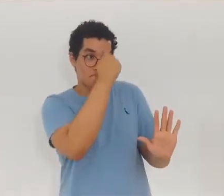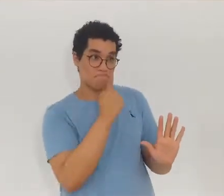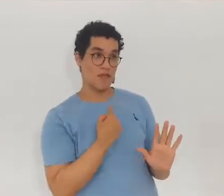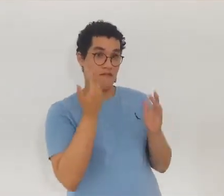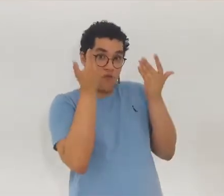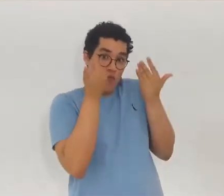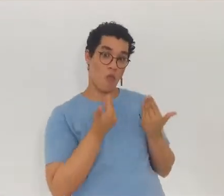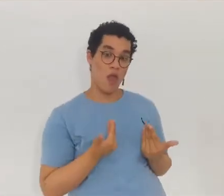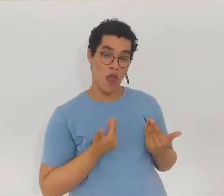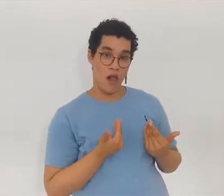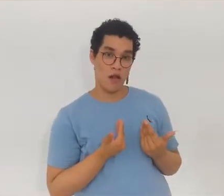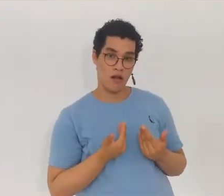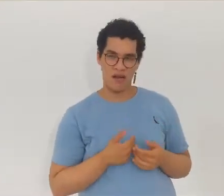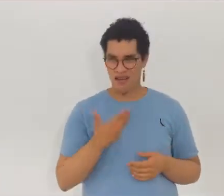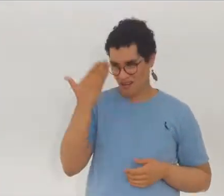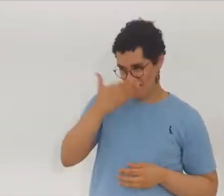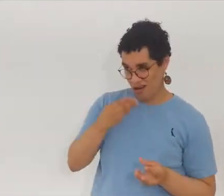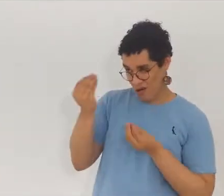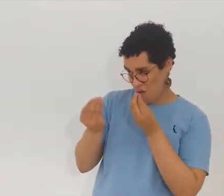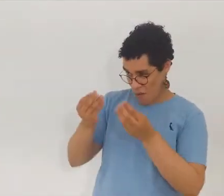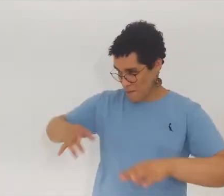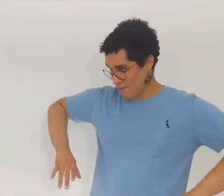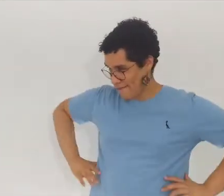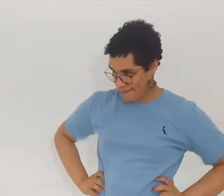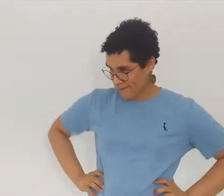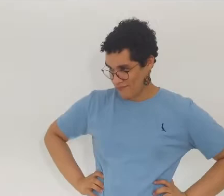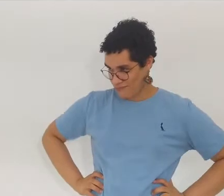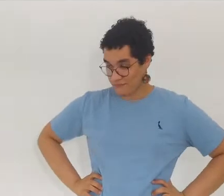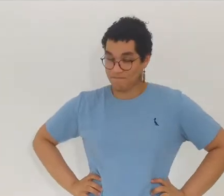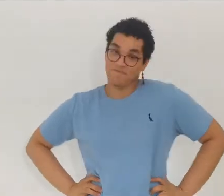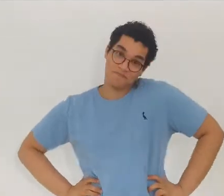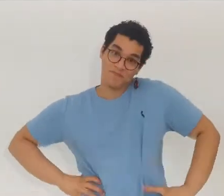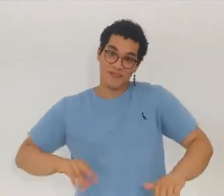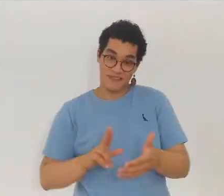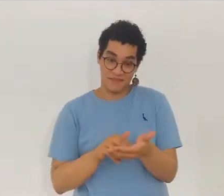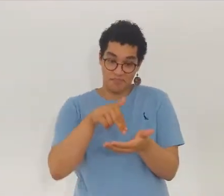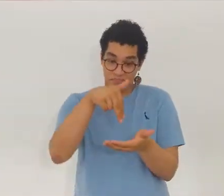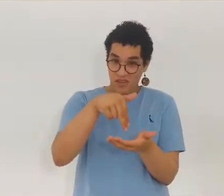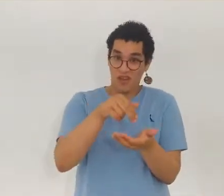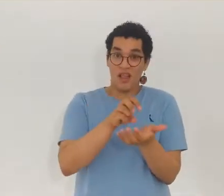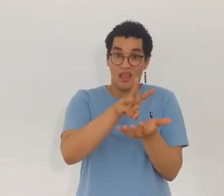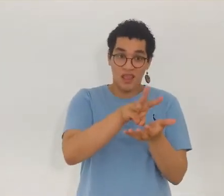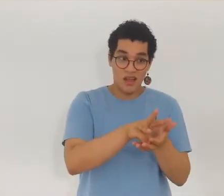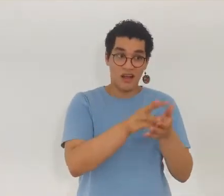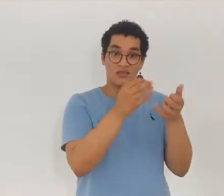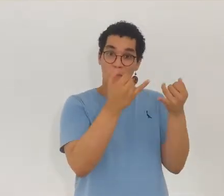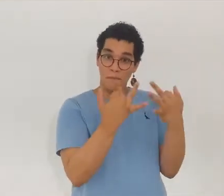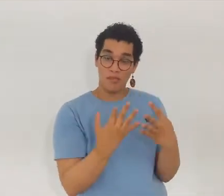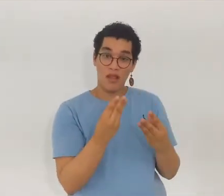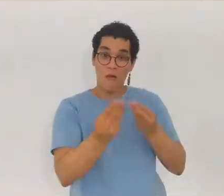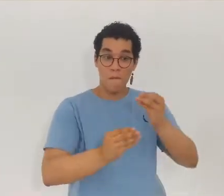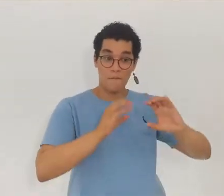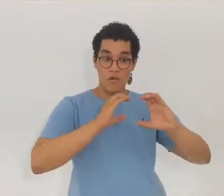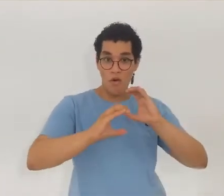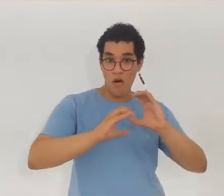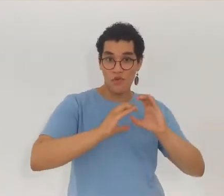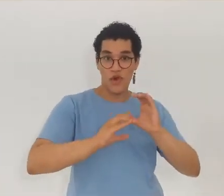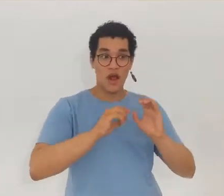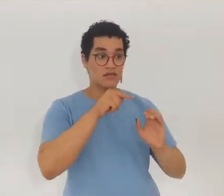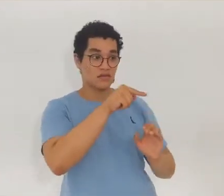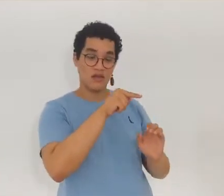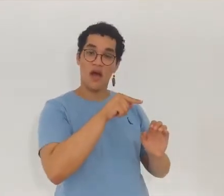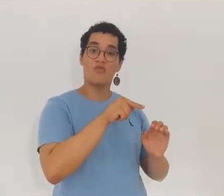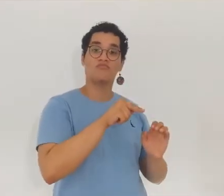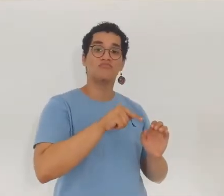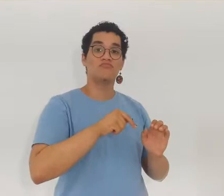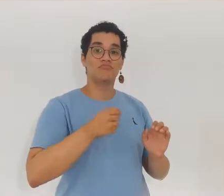nunca perco a minha individualidade. E que provas você tem disso, Isabela? Dentro da doutrina Espírito, o não faltam